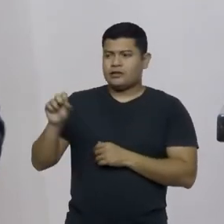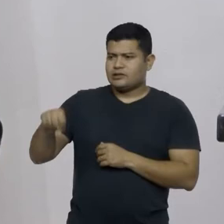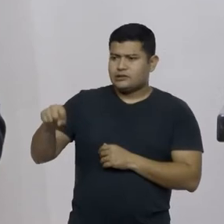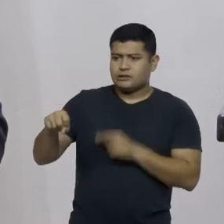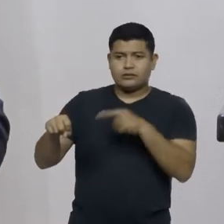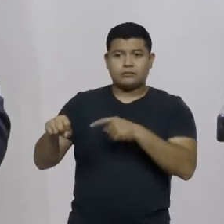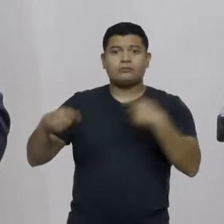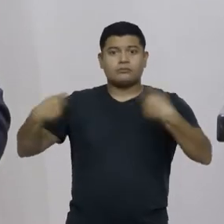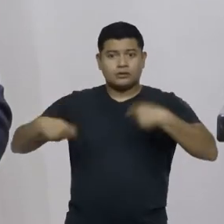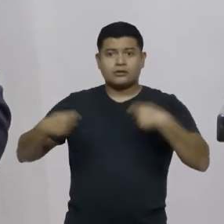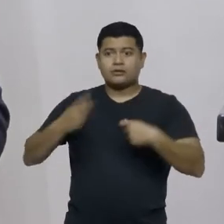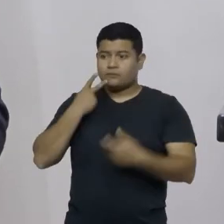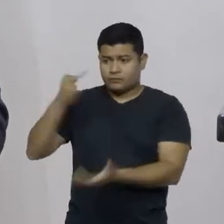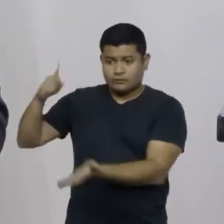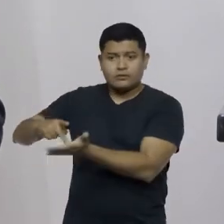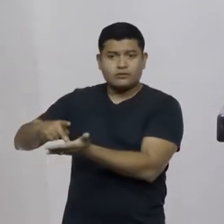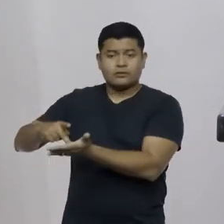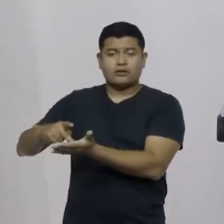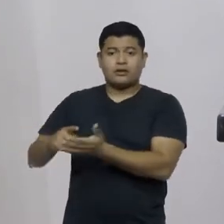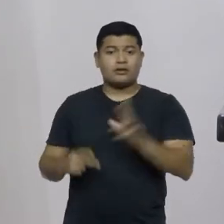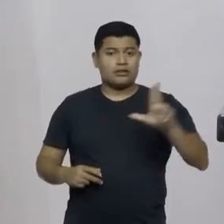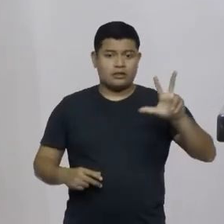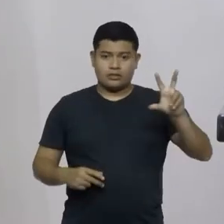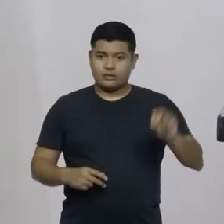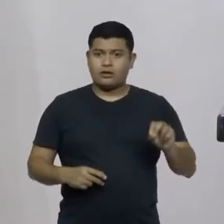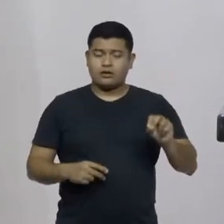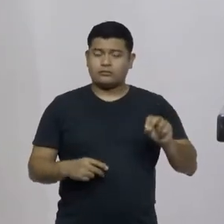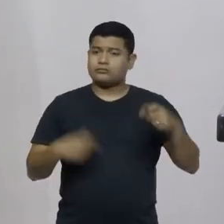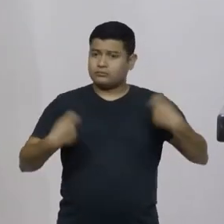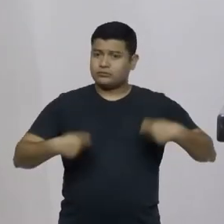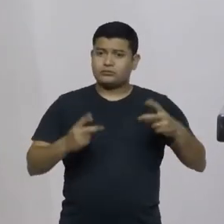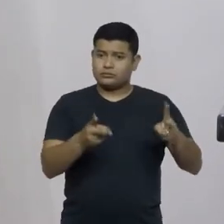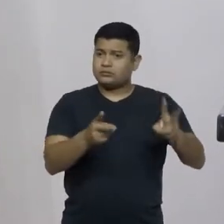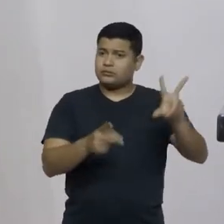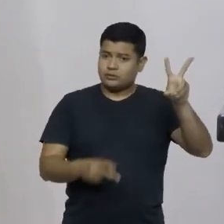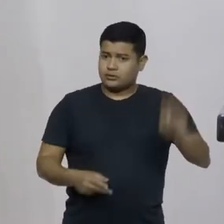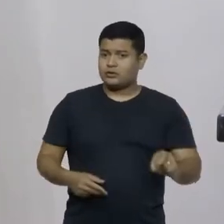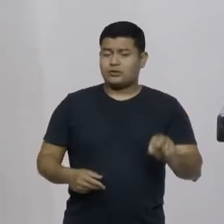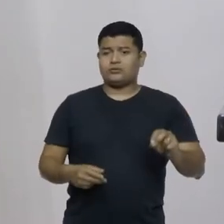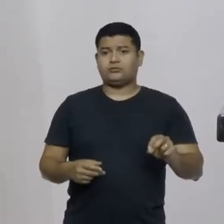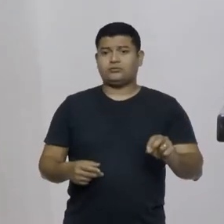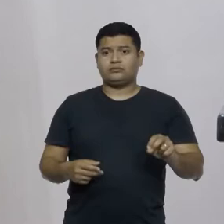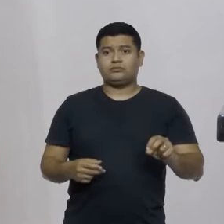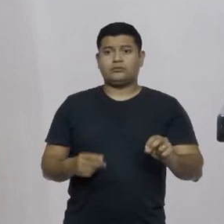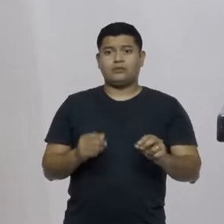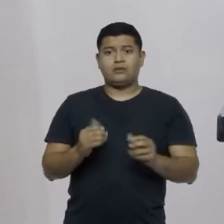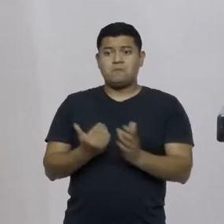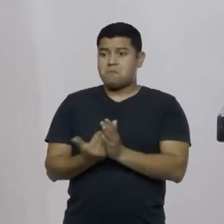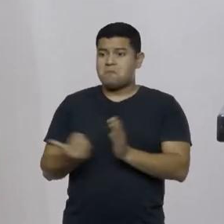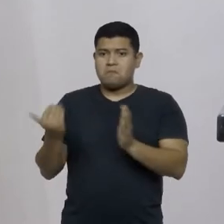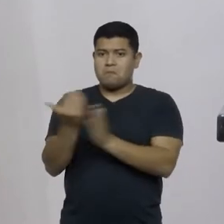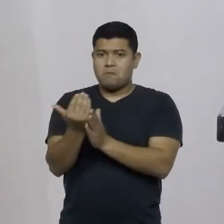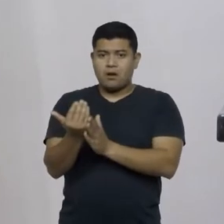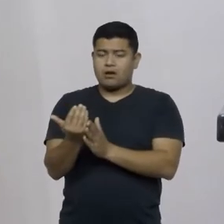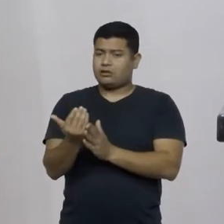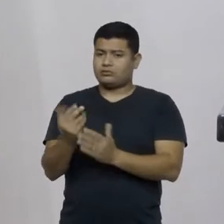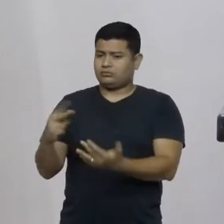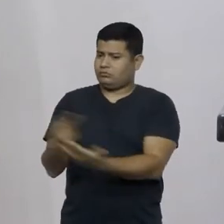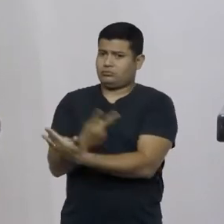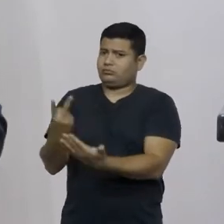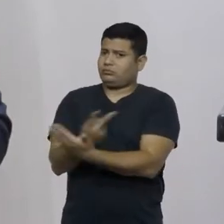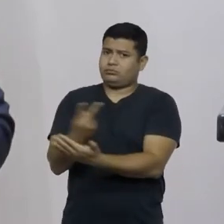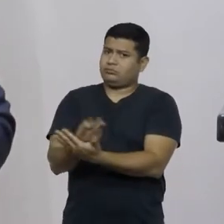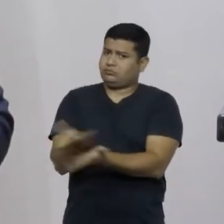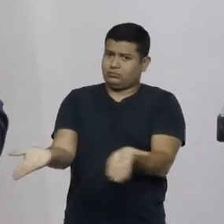o seu não seja não, tudo além disso será maligno. e nós temos um